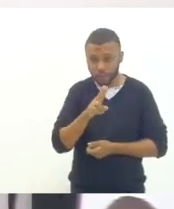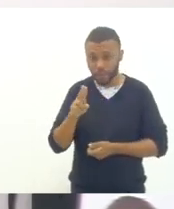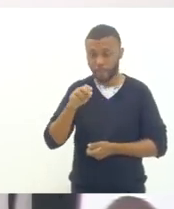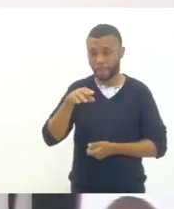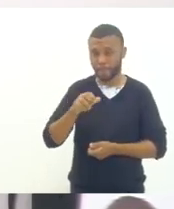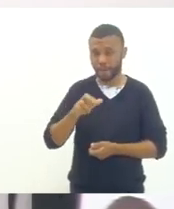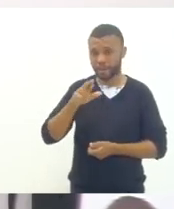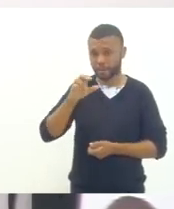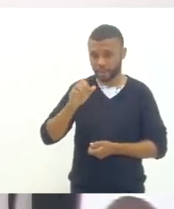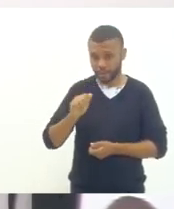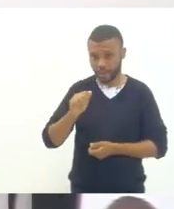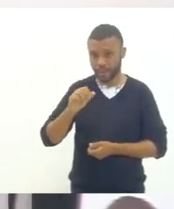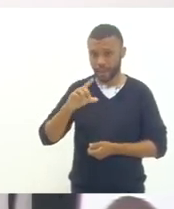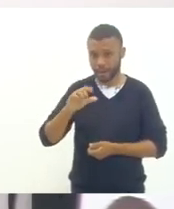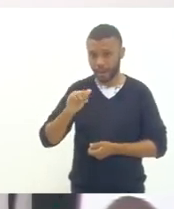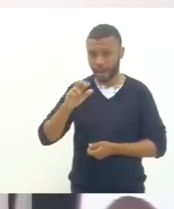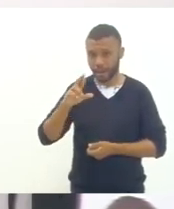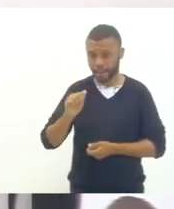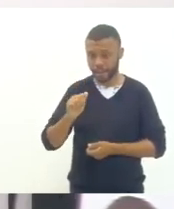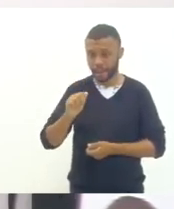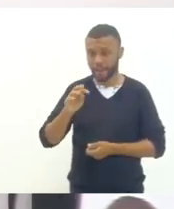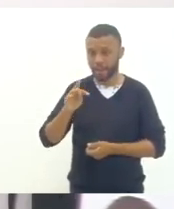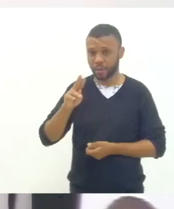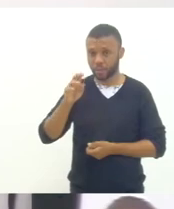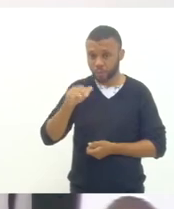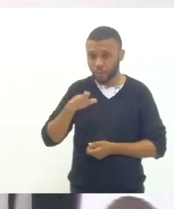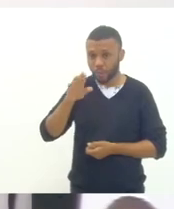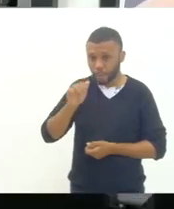Tumbalalá da Bahia